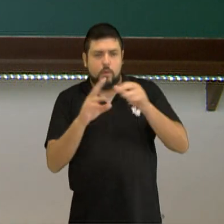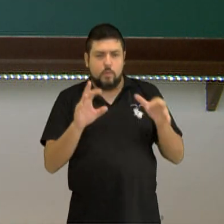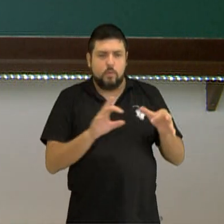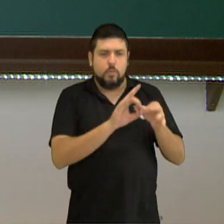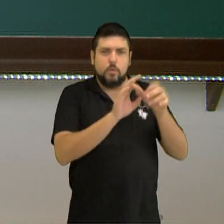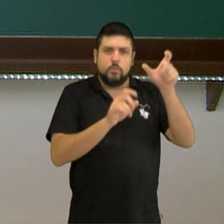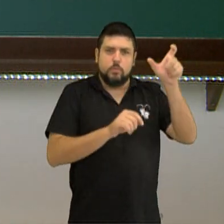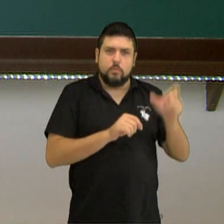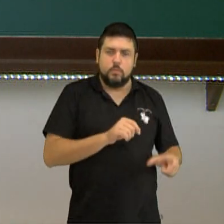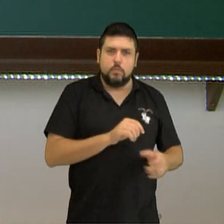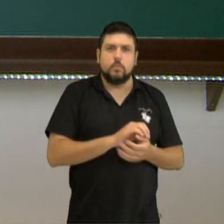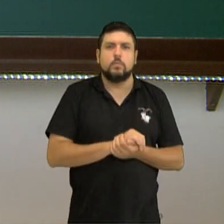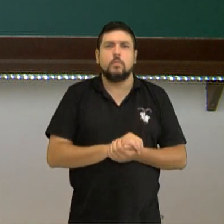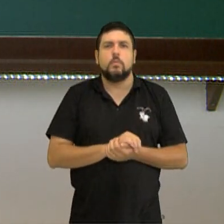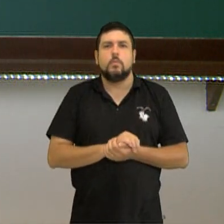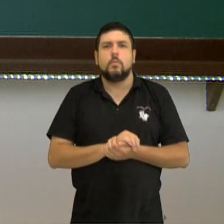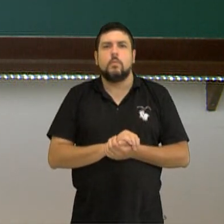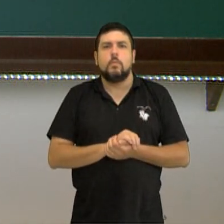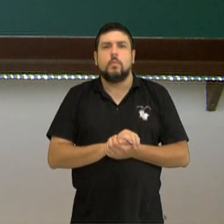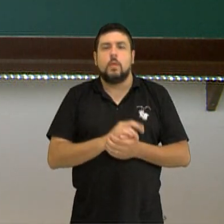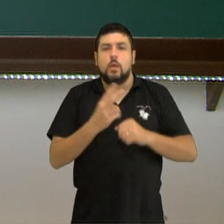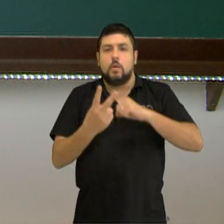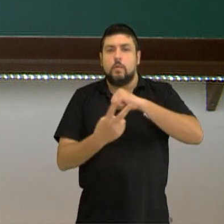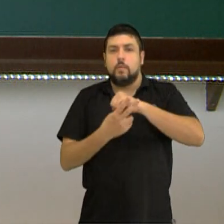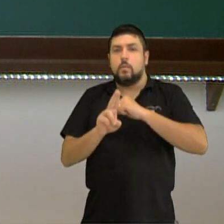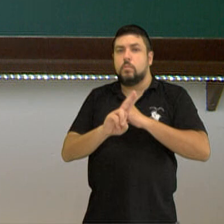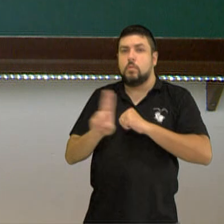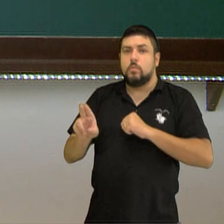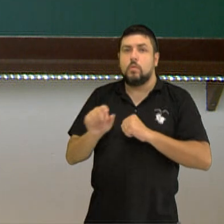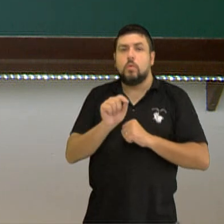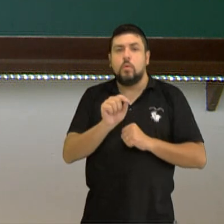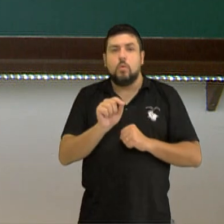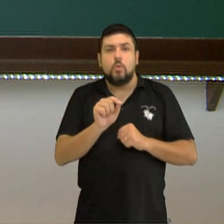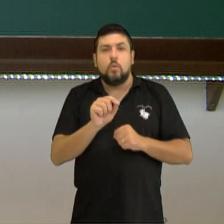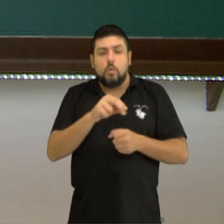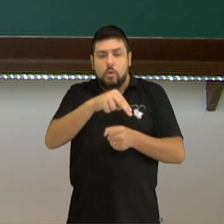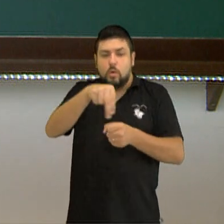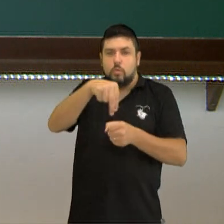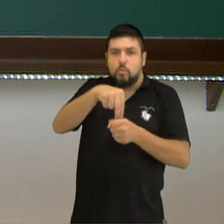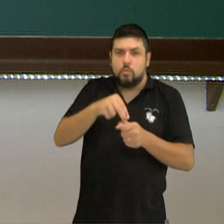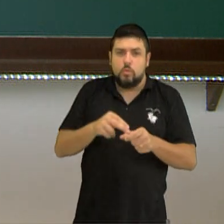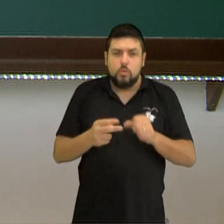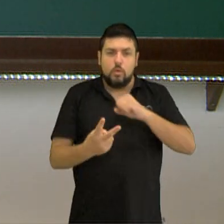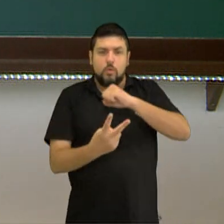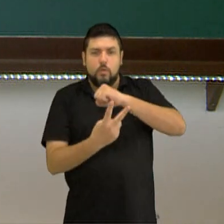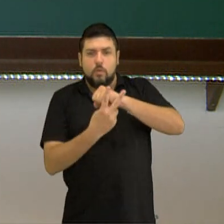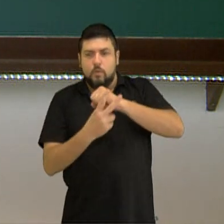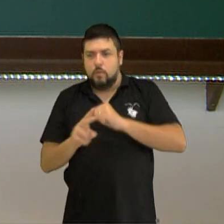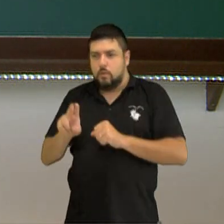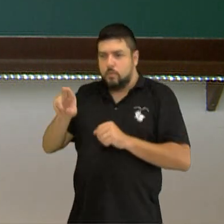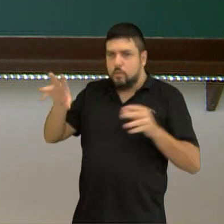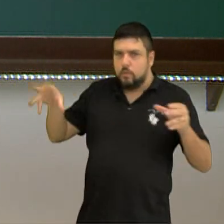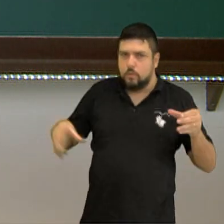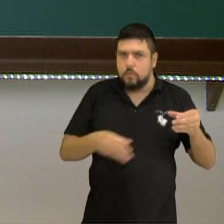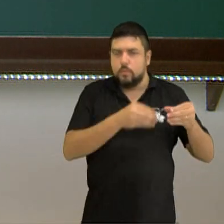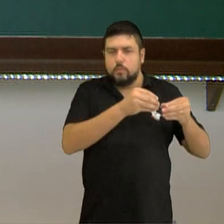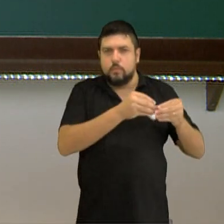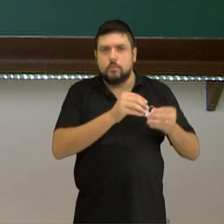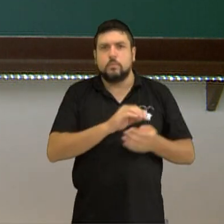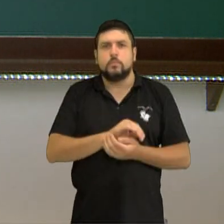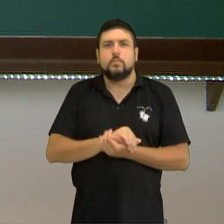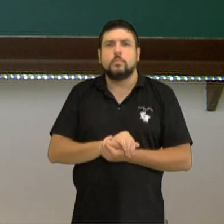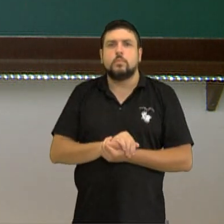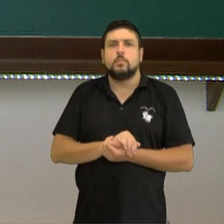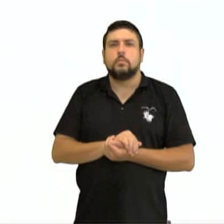predicado verbo nominal nós temos dois núcleos, um verbo e um predicativo do sujeito. Vamos compreender melhor. O